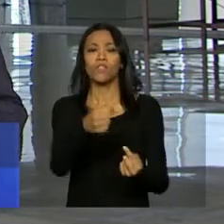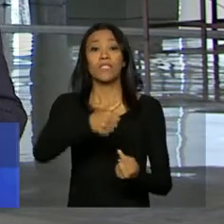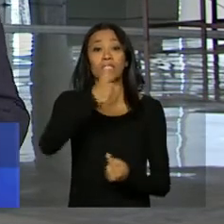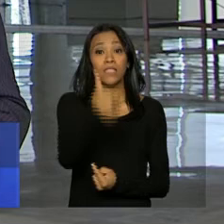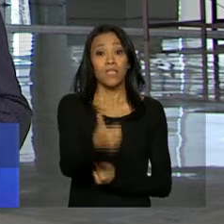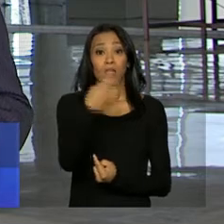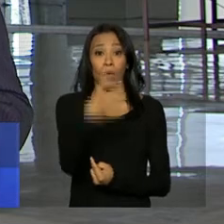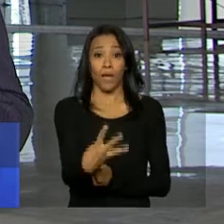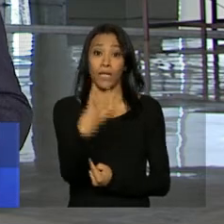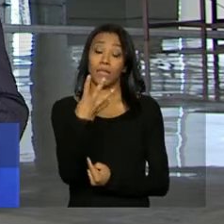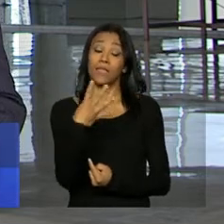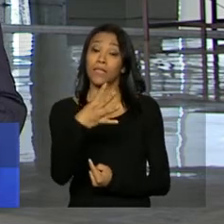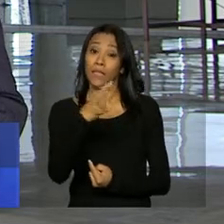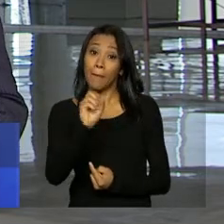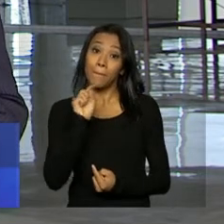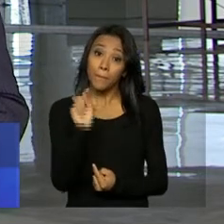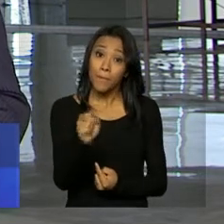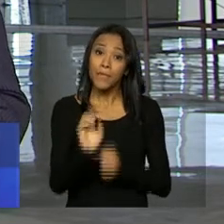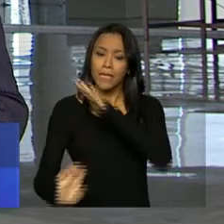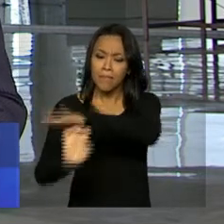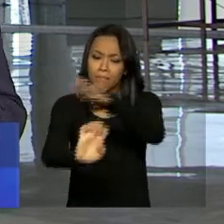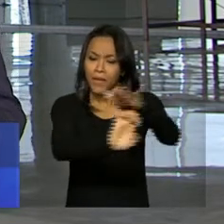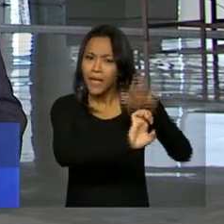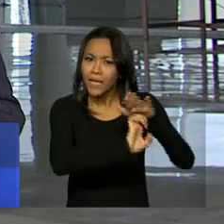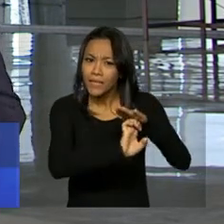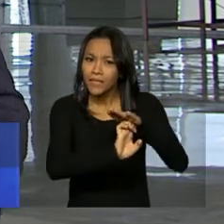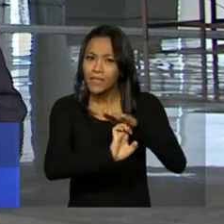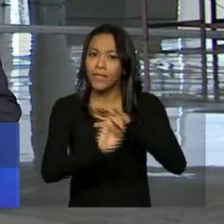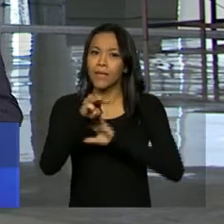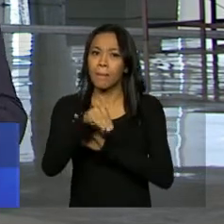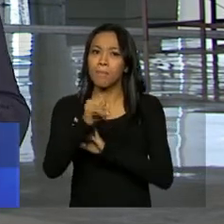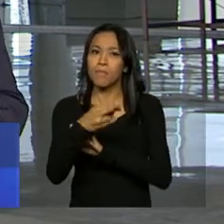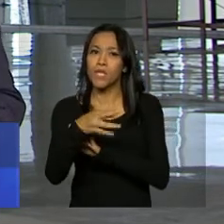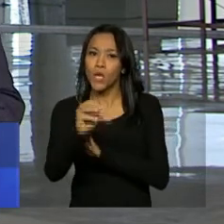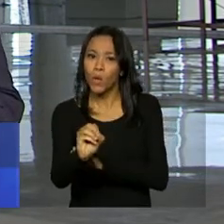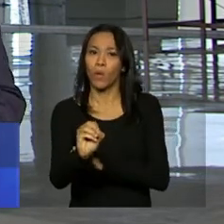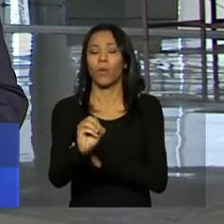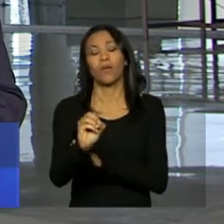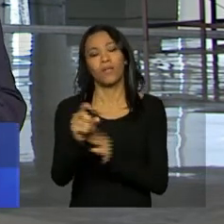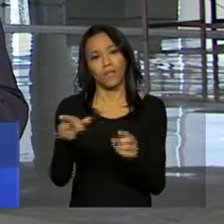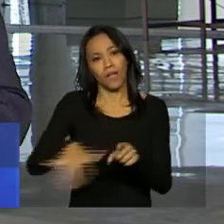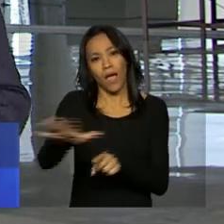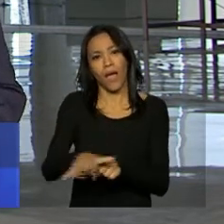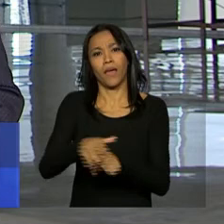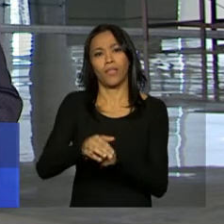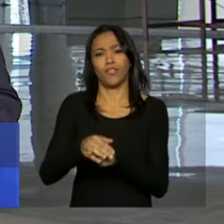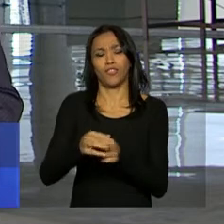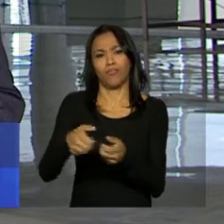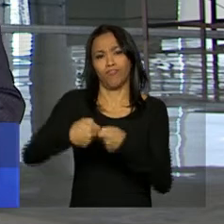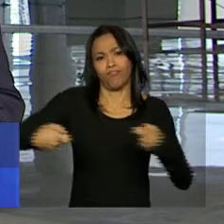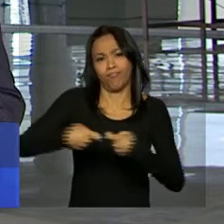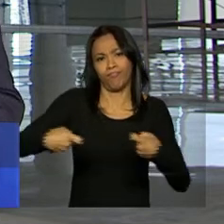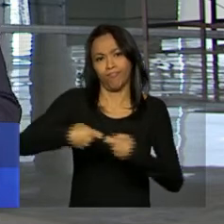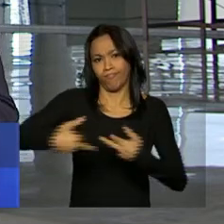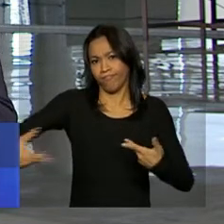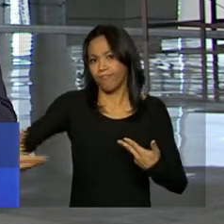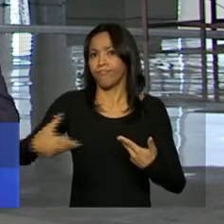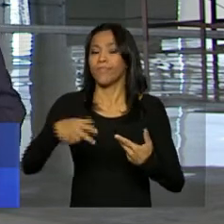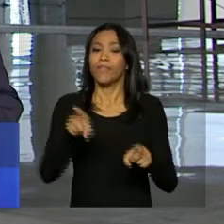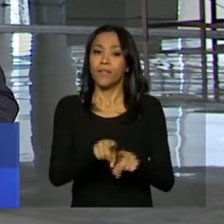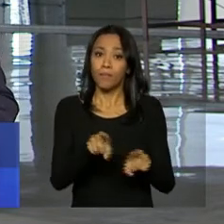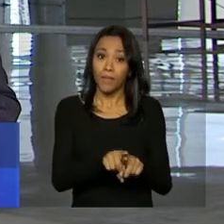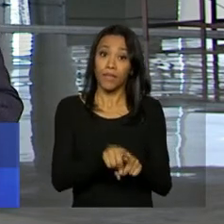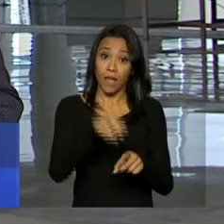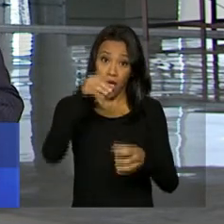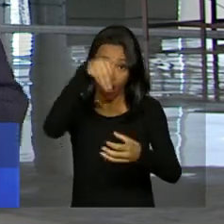micro, pequenas e médias empresas do setor têxtil e de confecção do agreste pernambucano. O